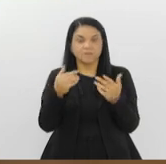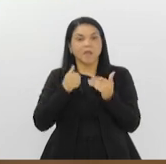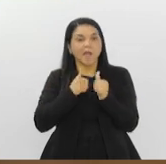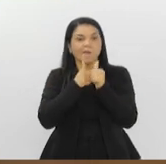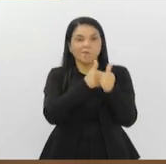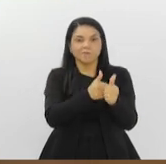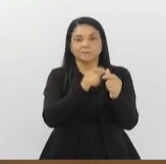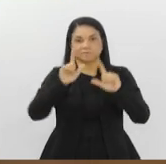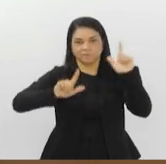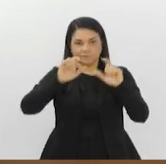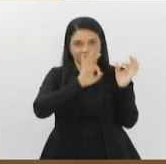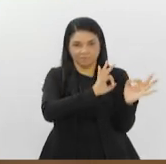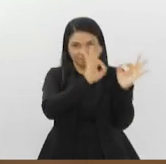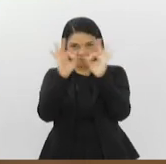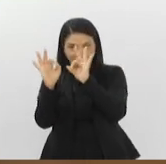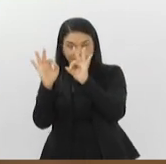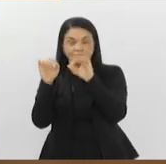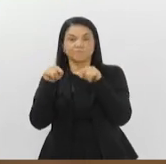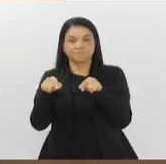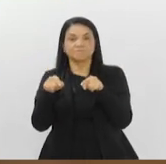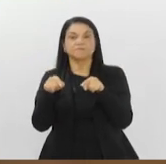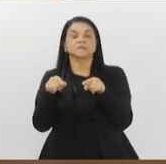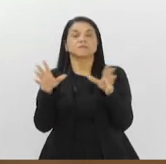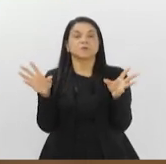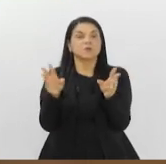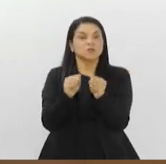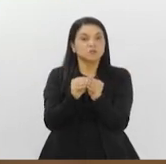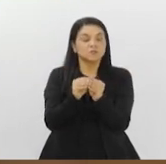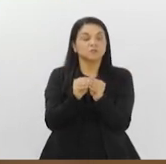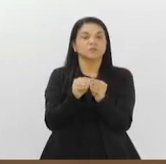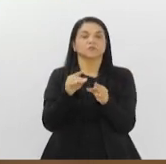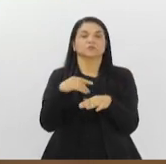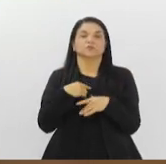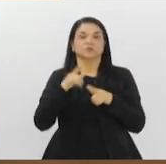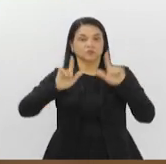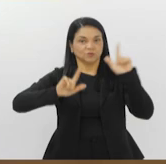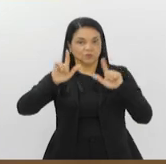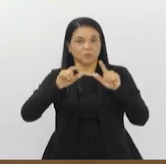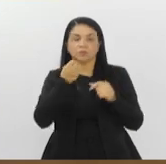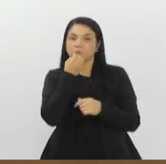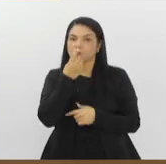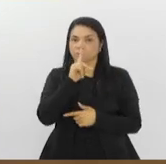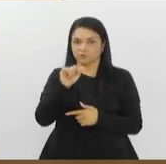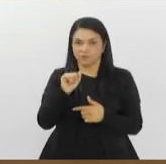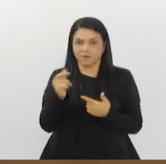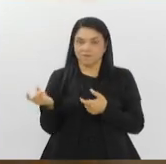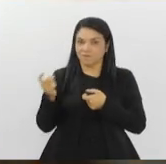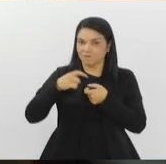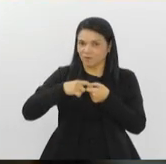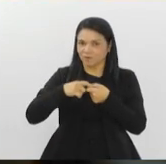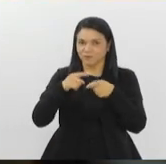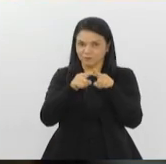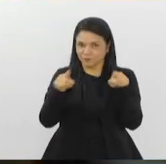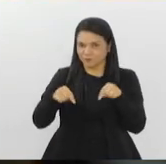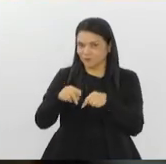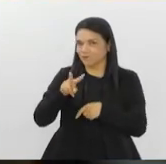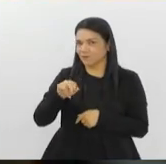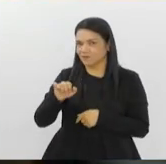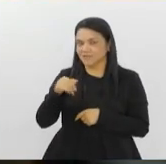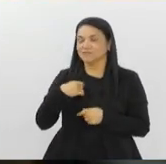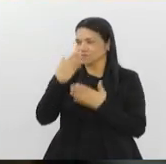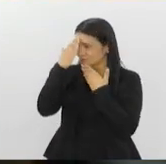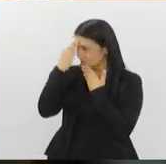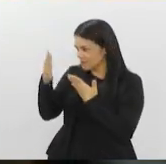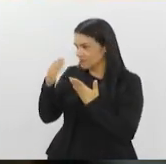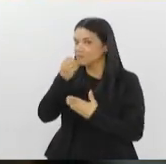na TV Alerje, tanto o resumo no Jornal da Alerje e também aqui no Bom Dia Alerje com a gente. Vicente, voltamos com você no estúdio. Muito obrigado, PV. Um bom dia para